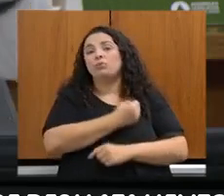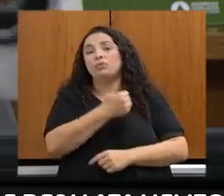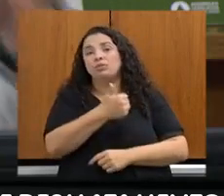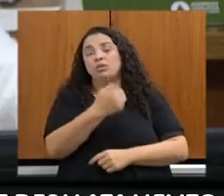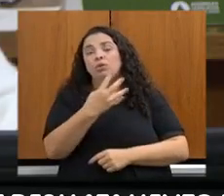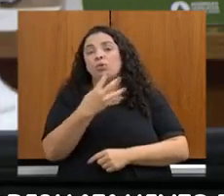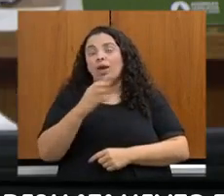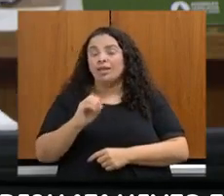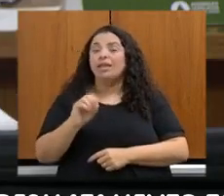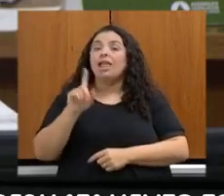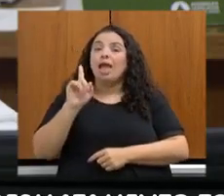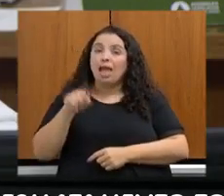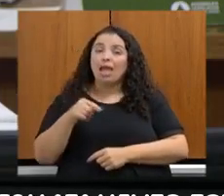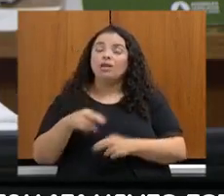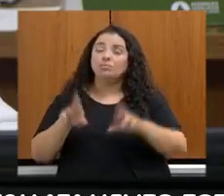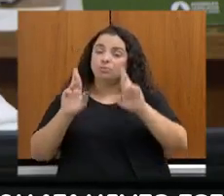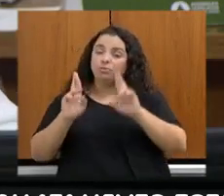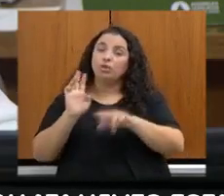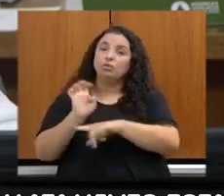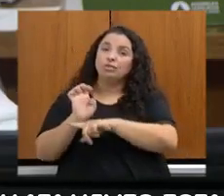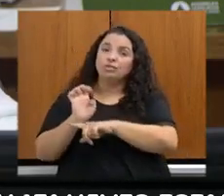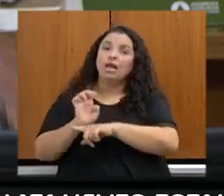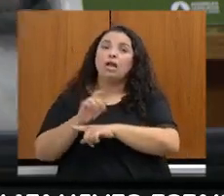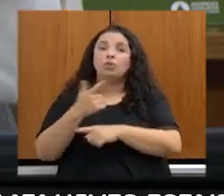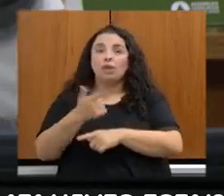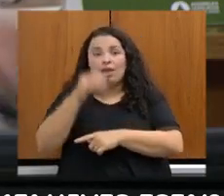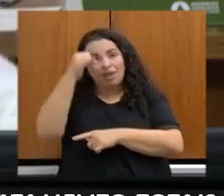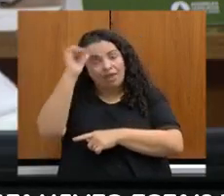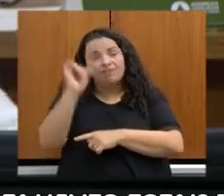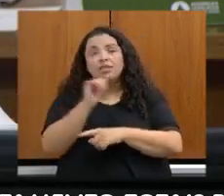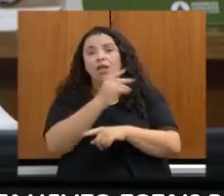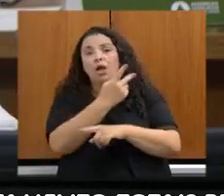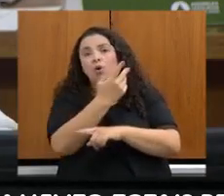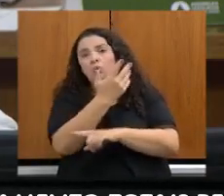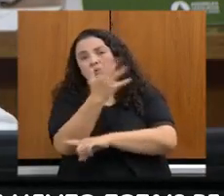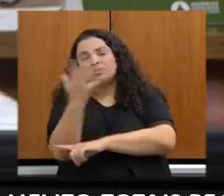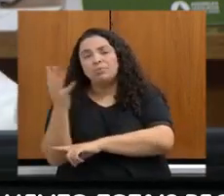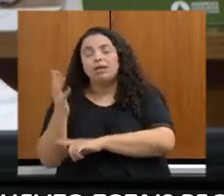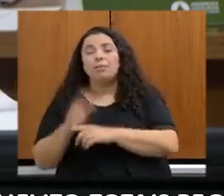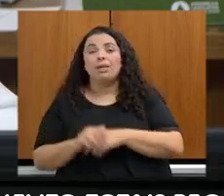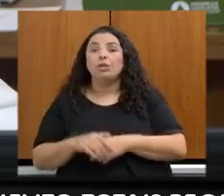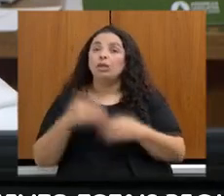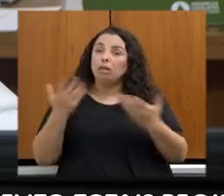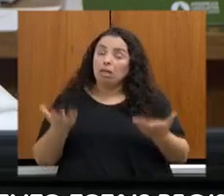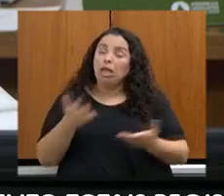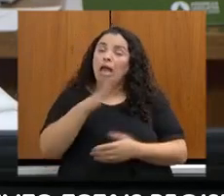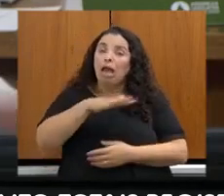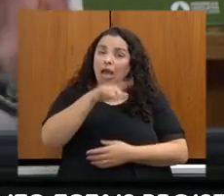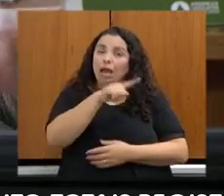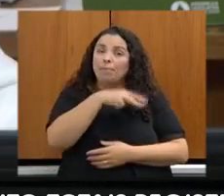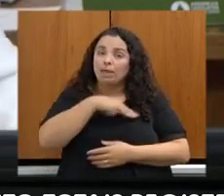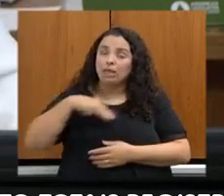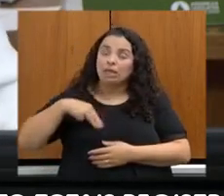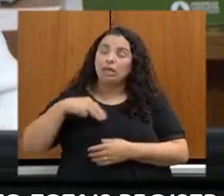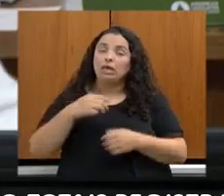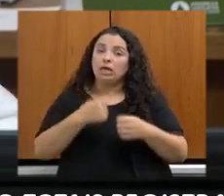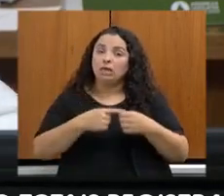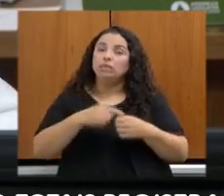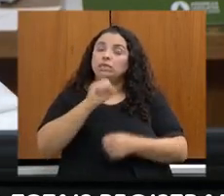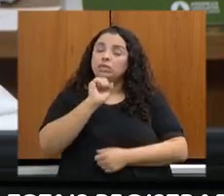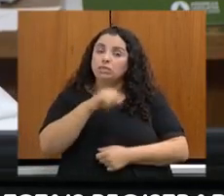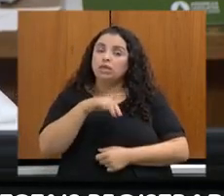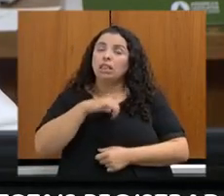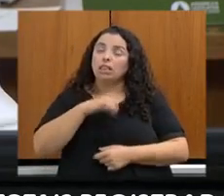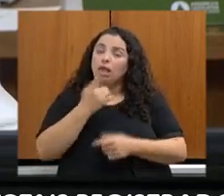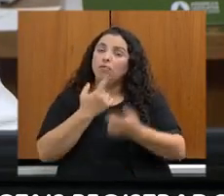disposição do município de Mariana, que tem tantos avanços na área ambiental, quero aqui destacar, também cumprimentar o prefeito Juliano, o ex-prefeito